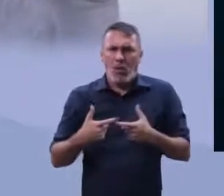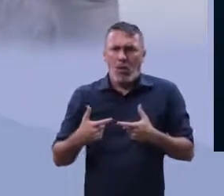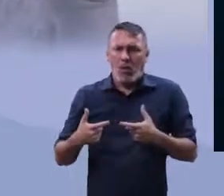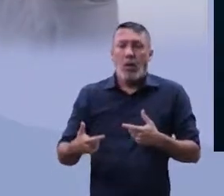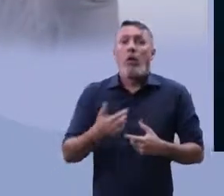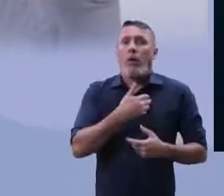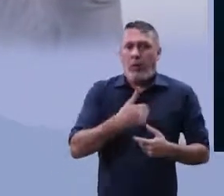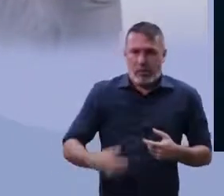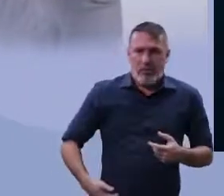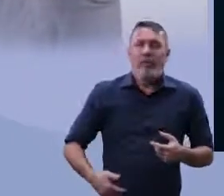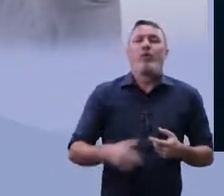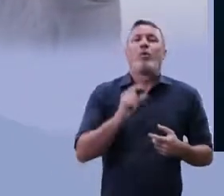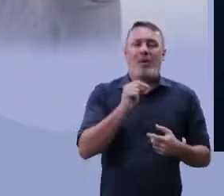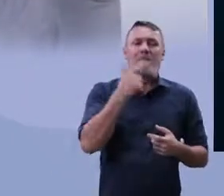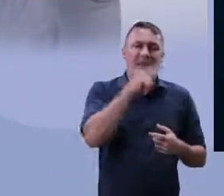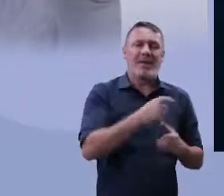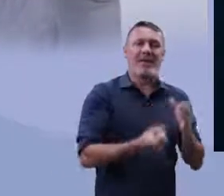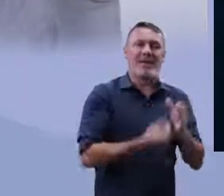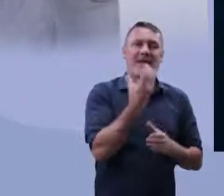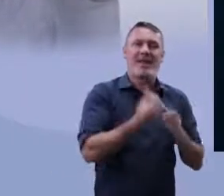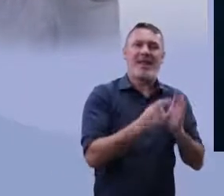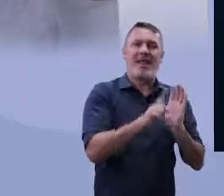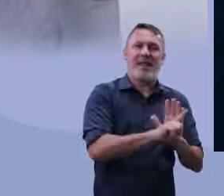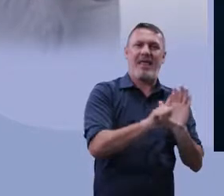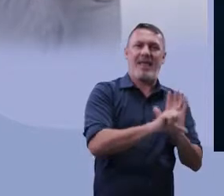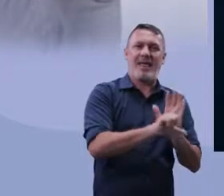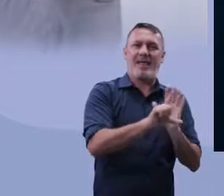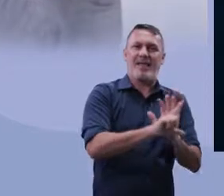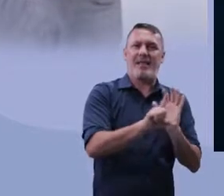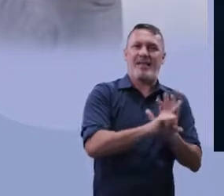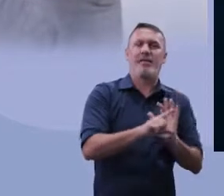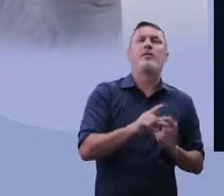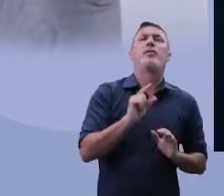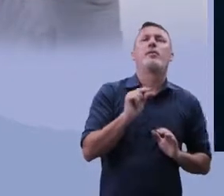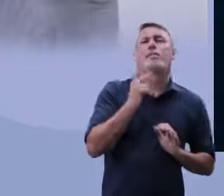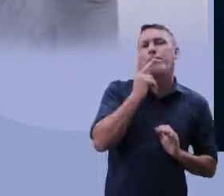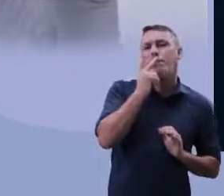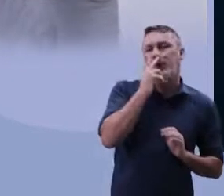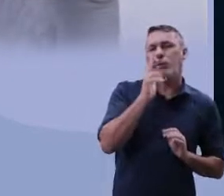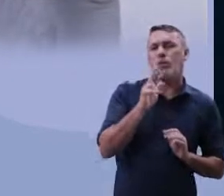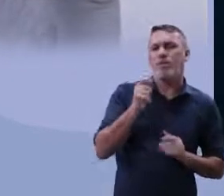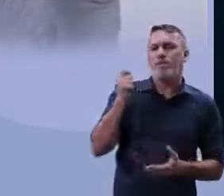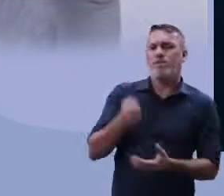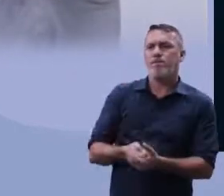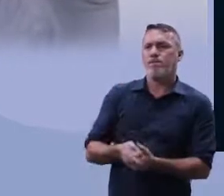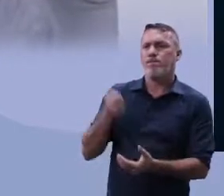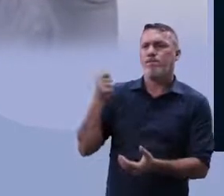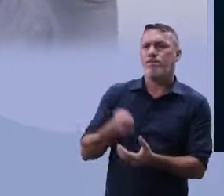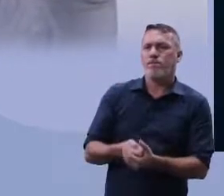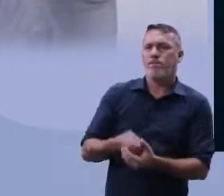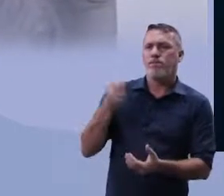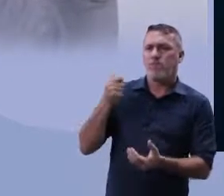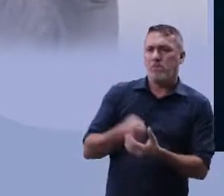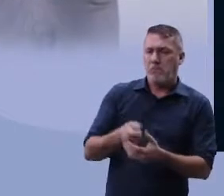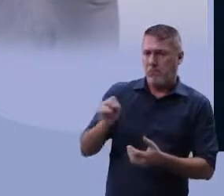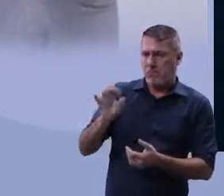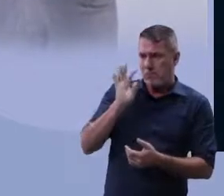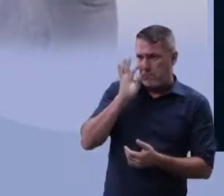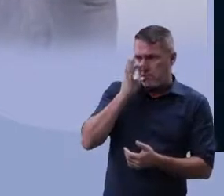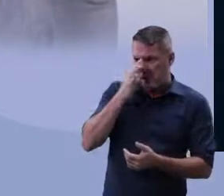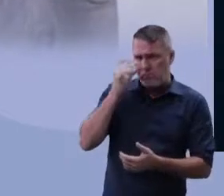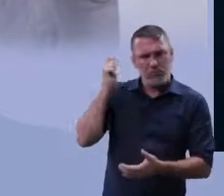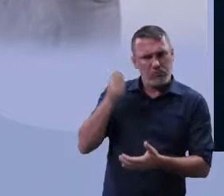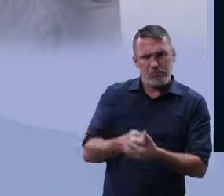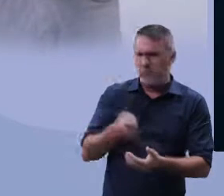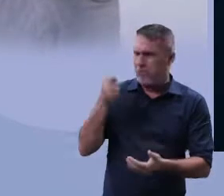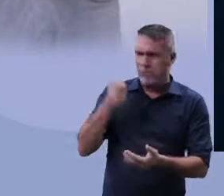começou a produzir mais leis e começou a agir, digamos assim, com uma mão muito mais pesada sobre aqueles